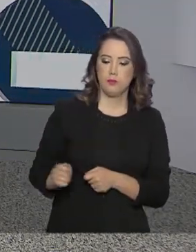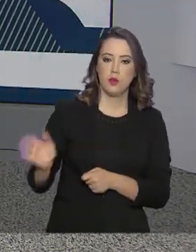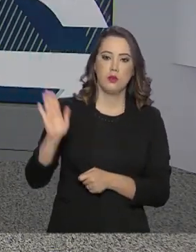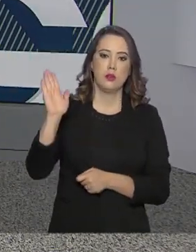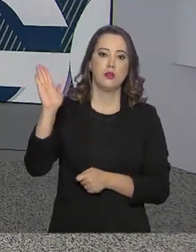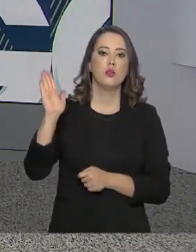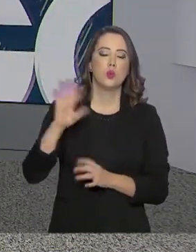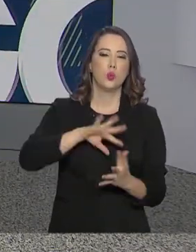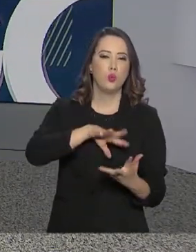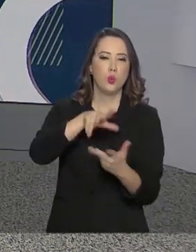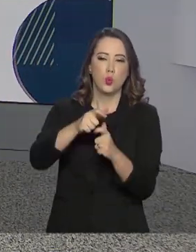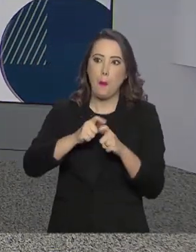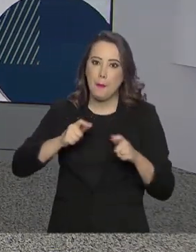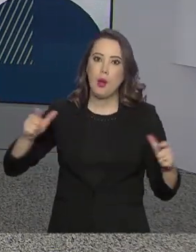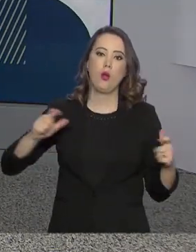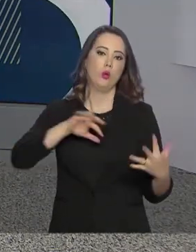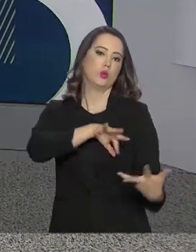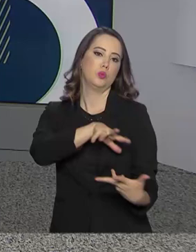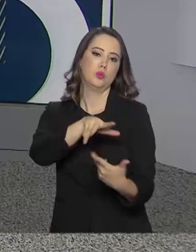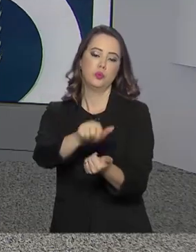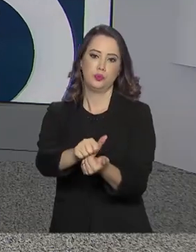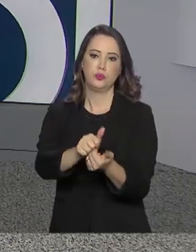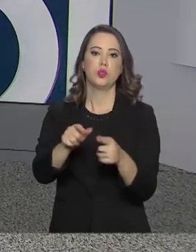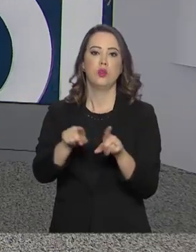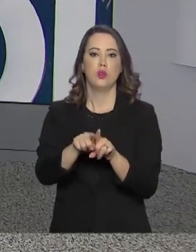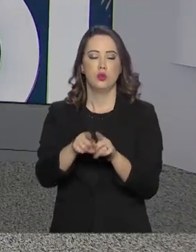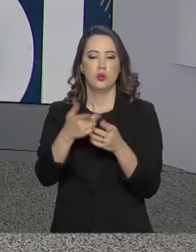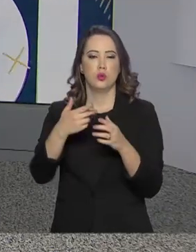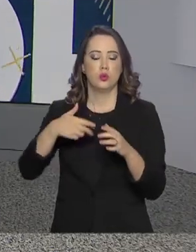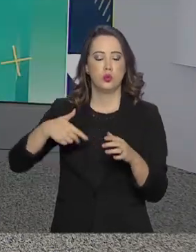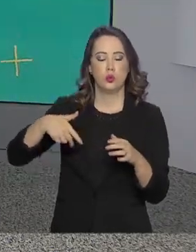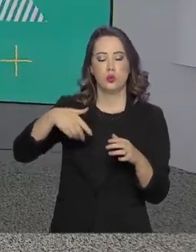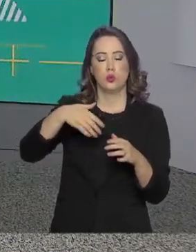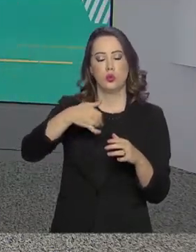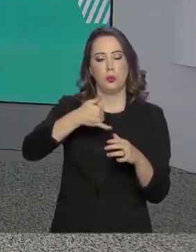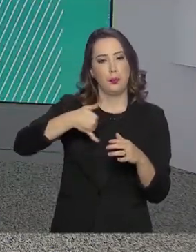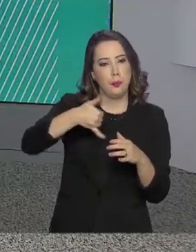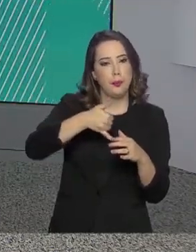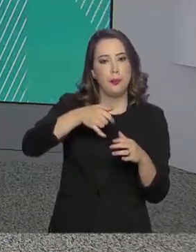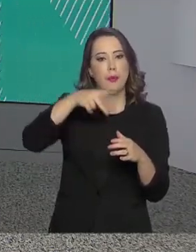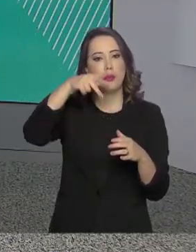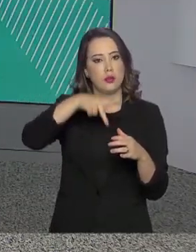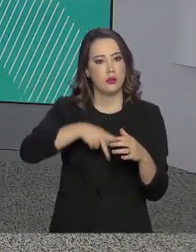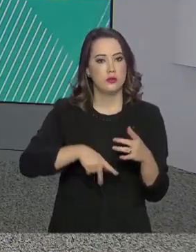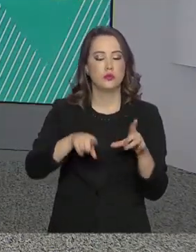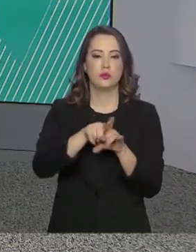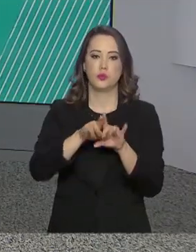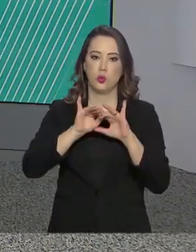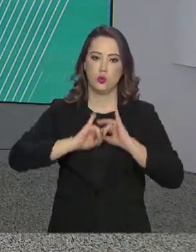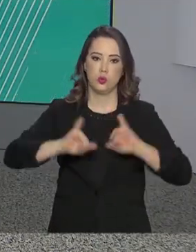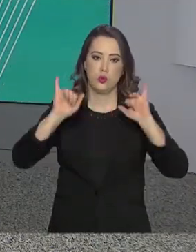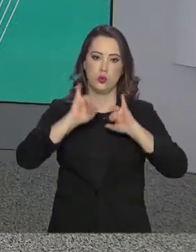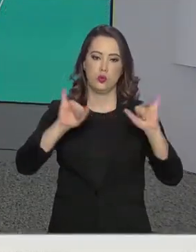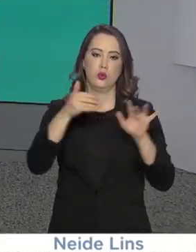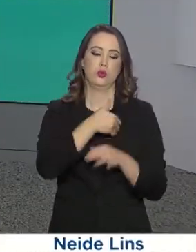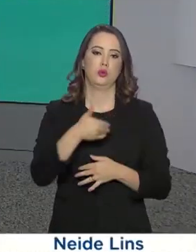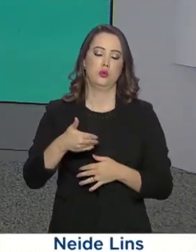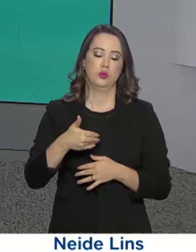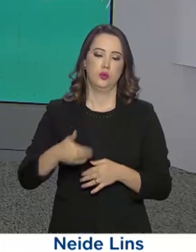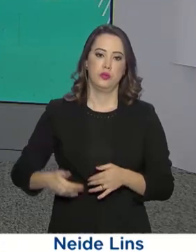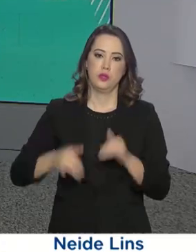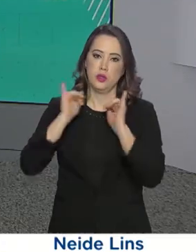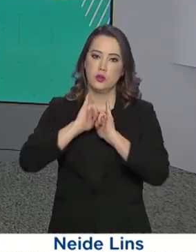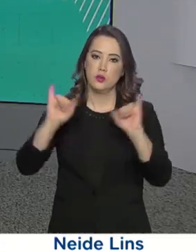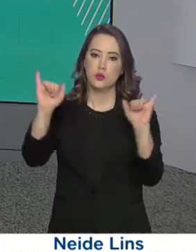mundo, o excedente da sessão onerosa, o ministro de Minas e Energia anunciou que o governo fará uma nova licitação das áreas do pré